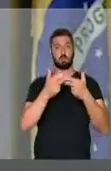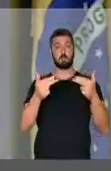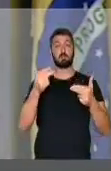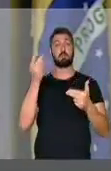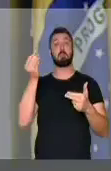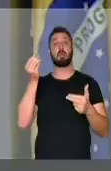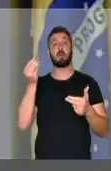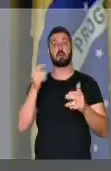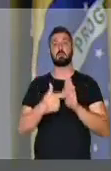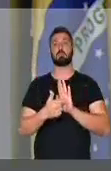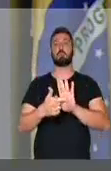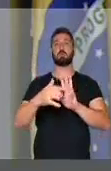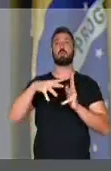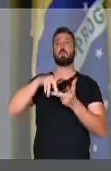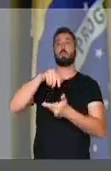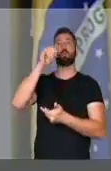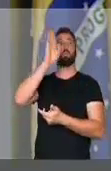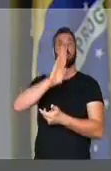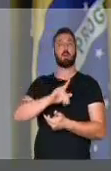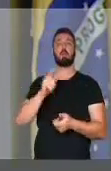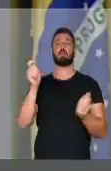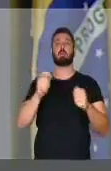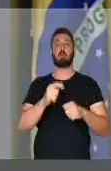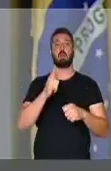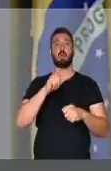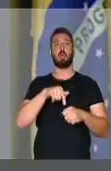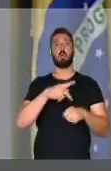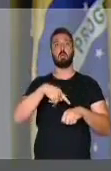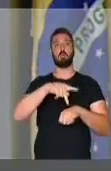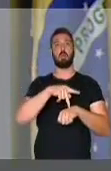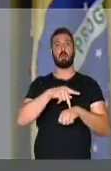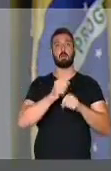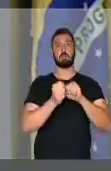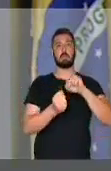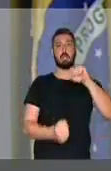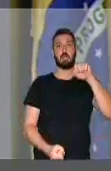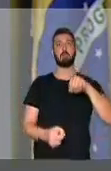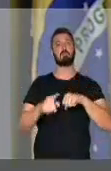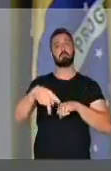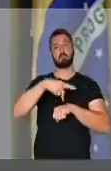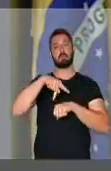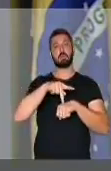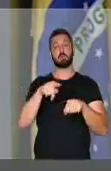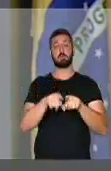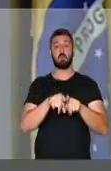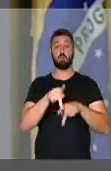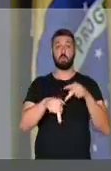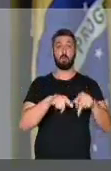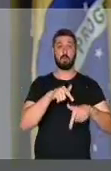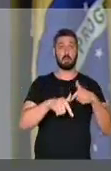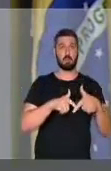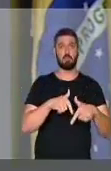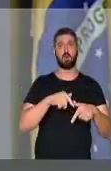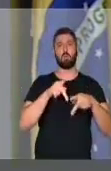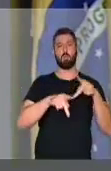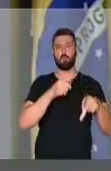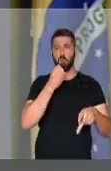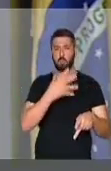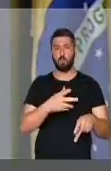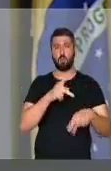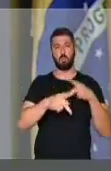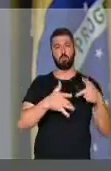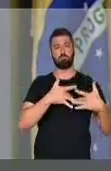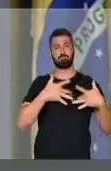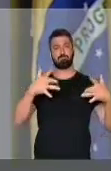para mostrar para o mundo que o Brasil, além de ser um país extenso, um país com um povo trabalhador, um povo bom, um